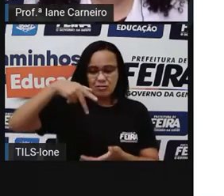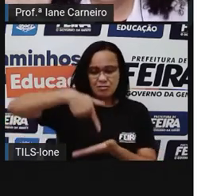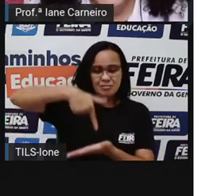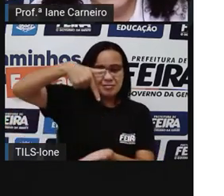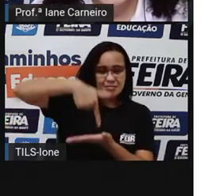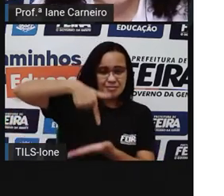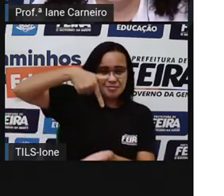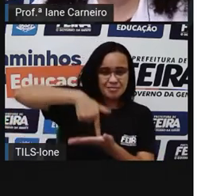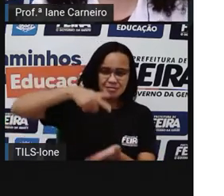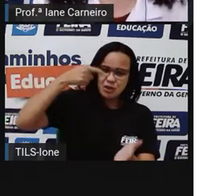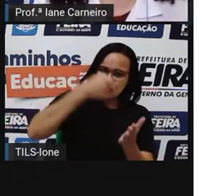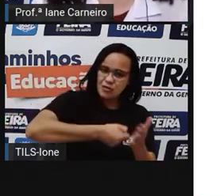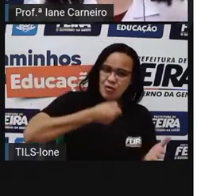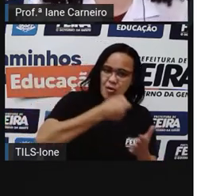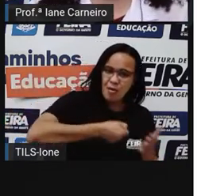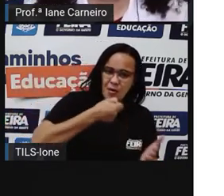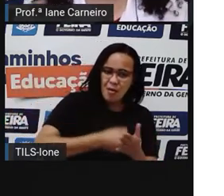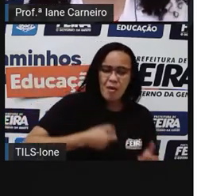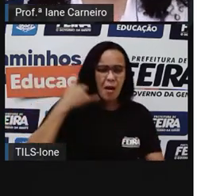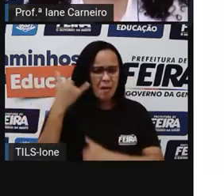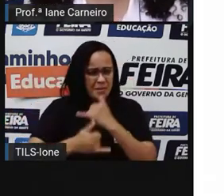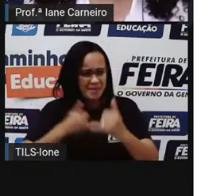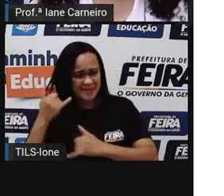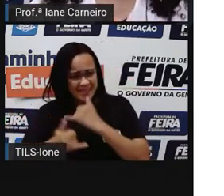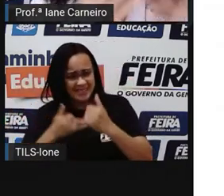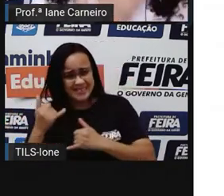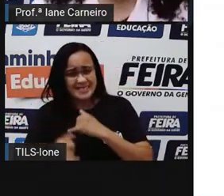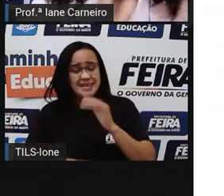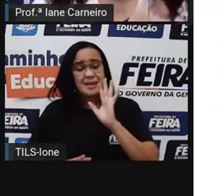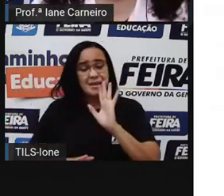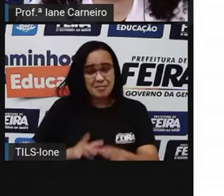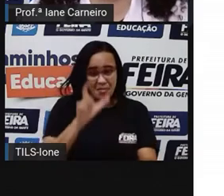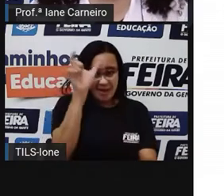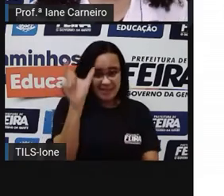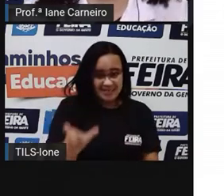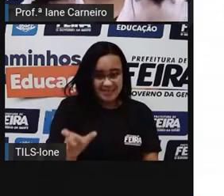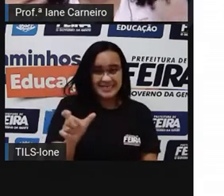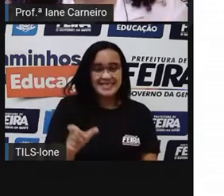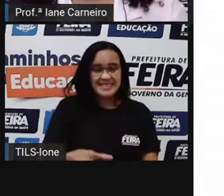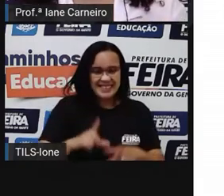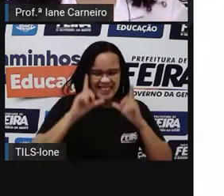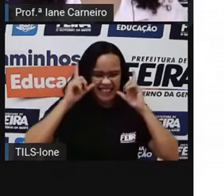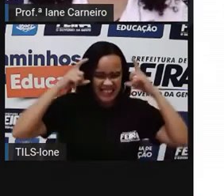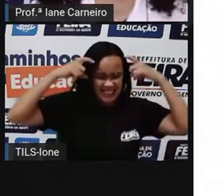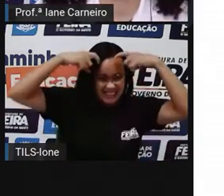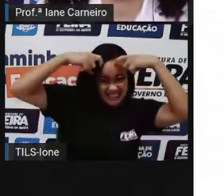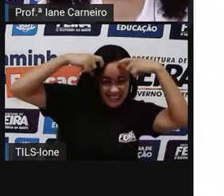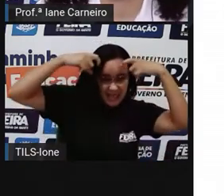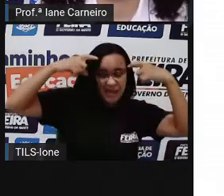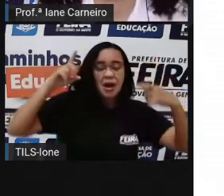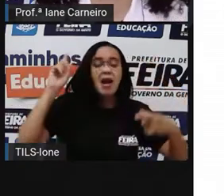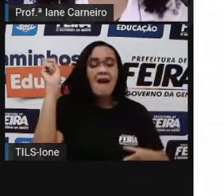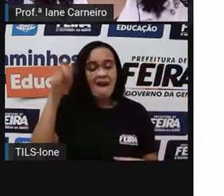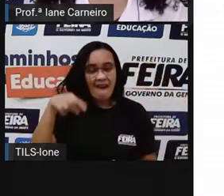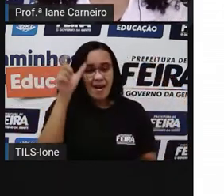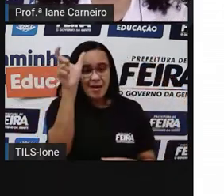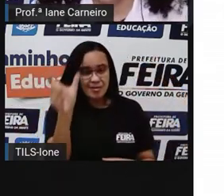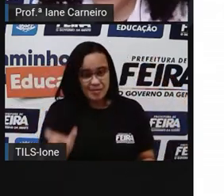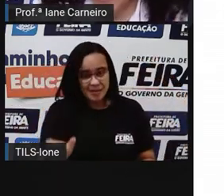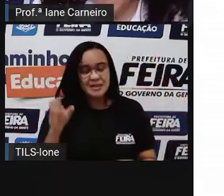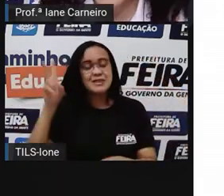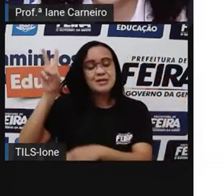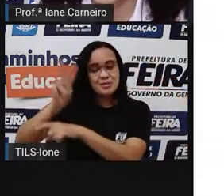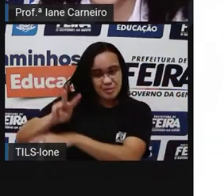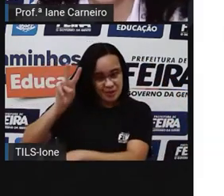fazer traquinagens, né? Mas ela, nessa Turminha do Folclore, ela é uma personagem que protege muito